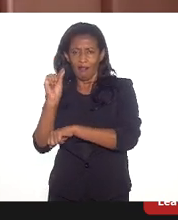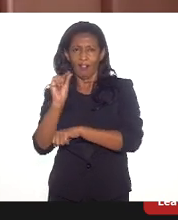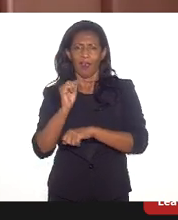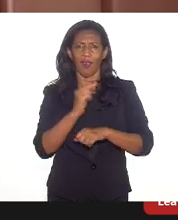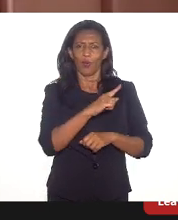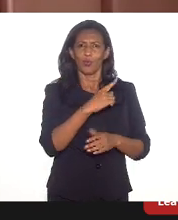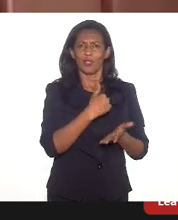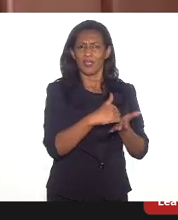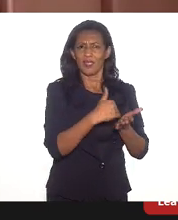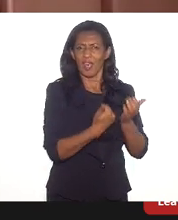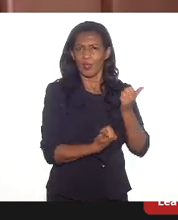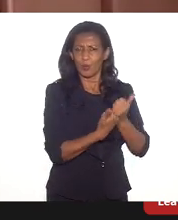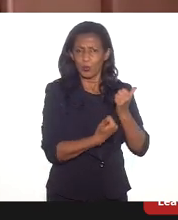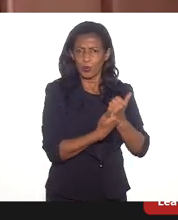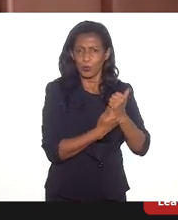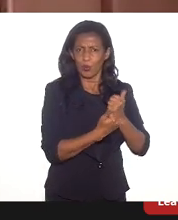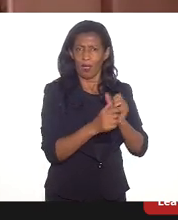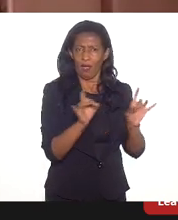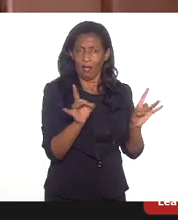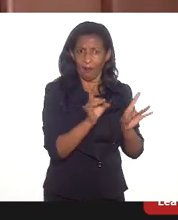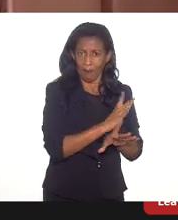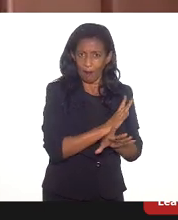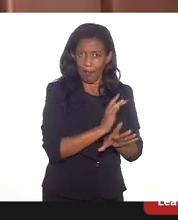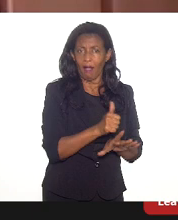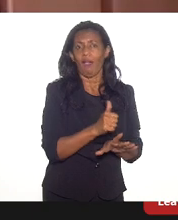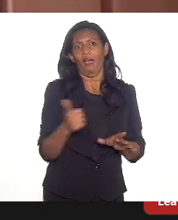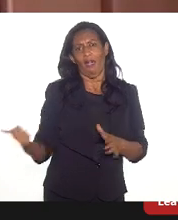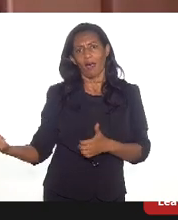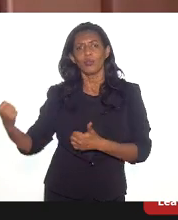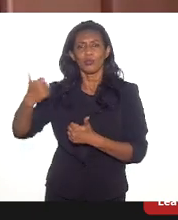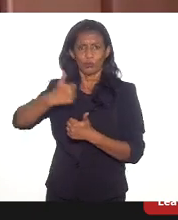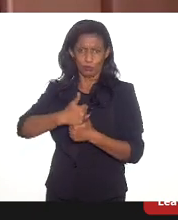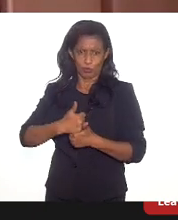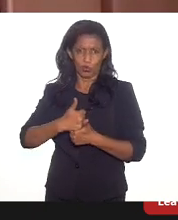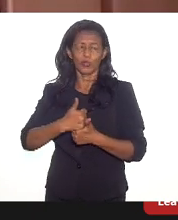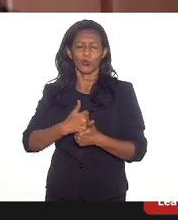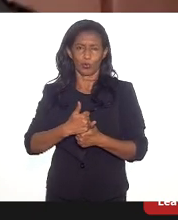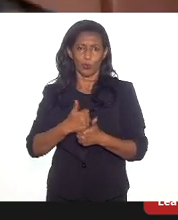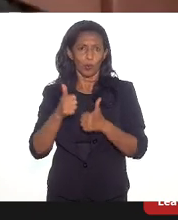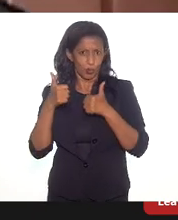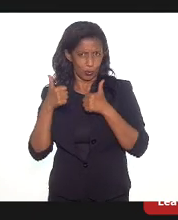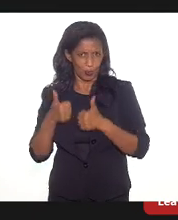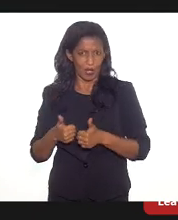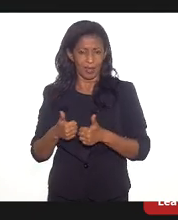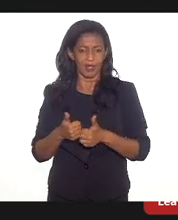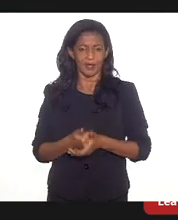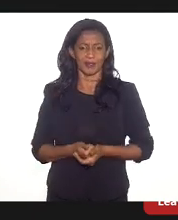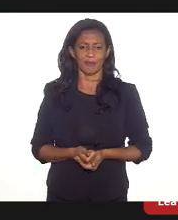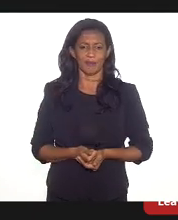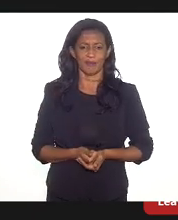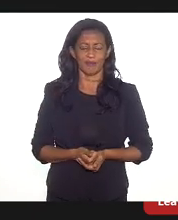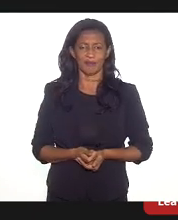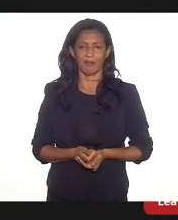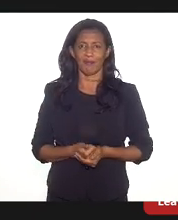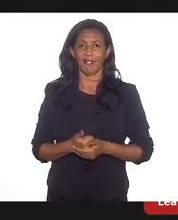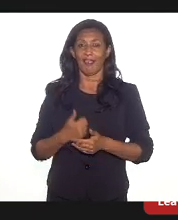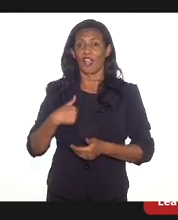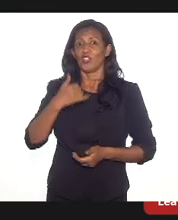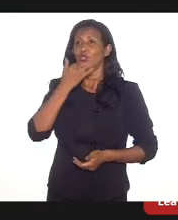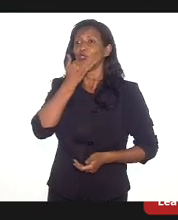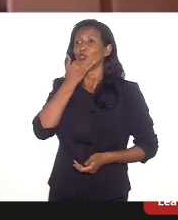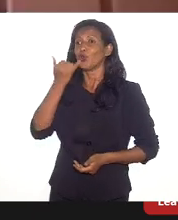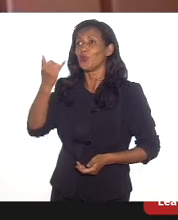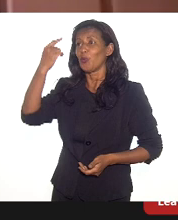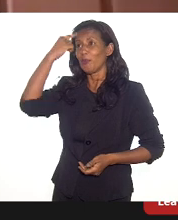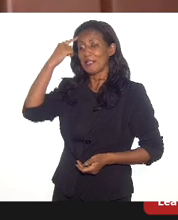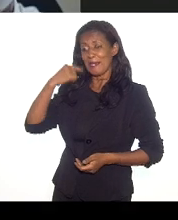desenvolvimento terminar, eu já o chamo para fazer a sua intervenção. Ah, tá ok. Não, tá ok. Eu pensei que era a minha vez agora. Desculpa.